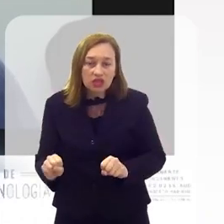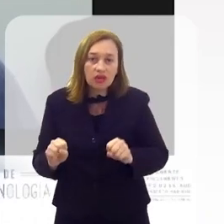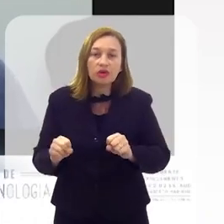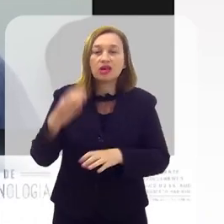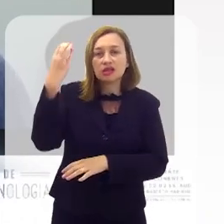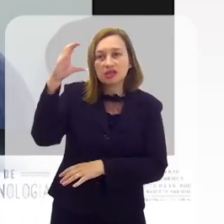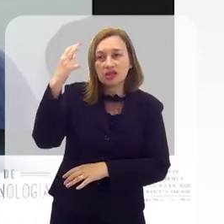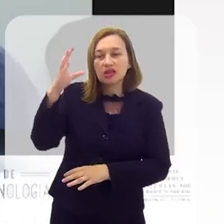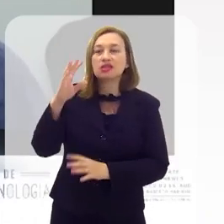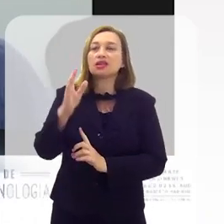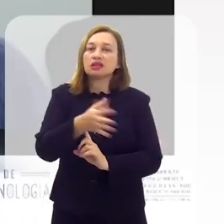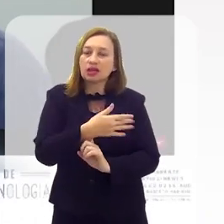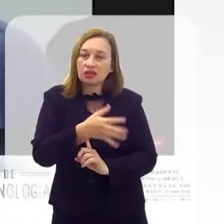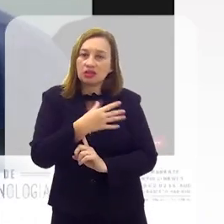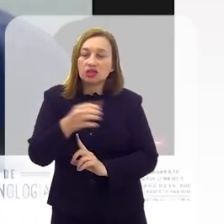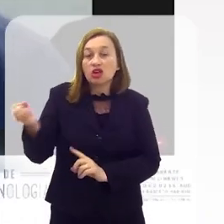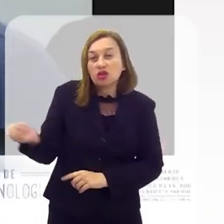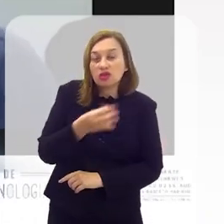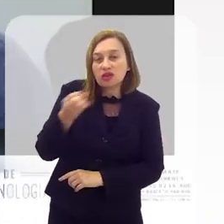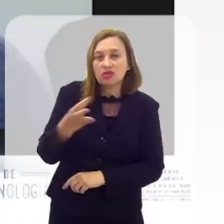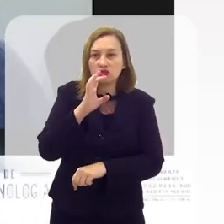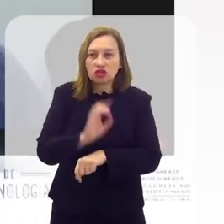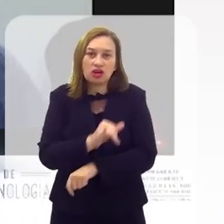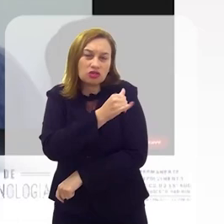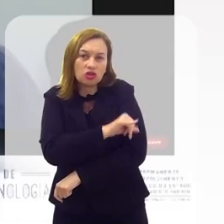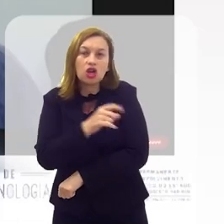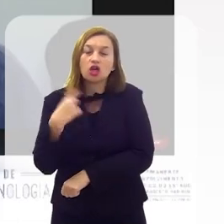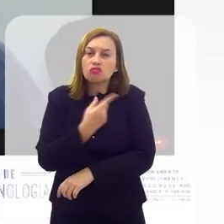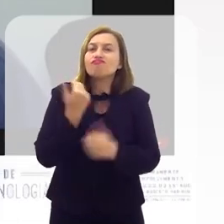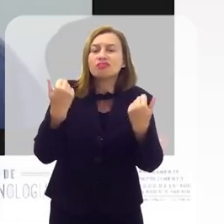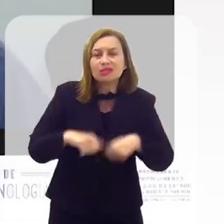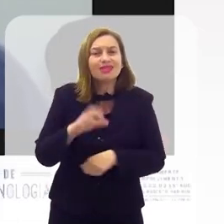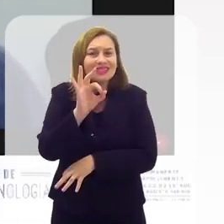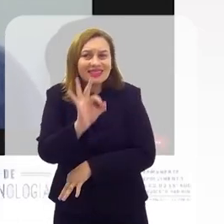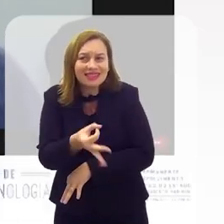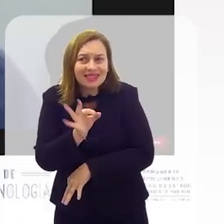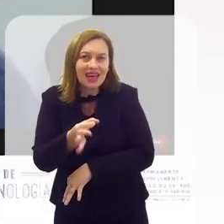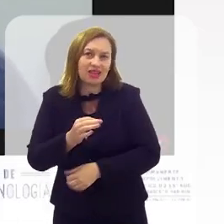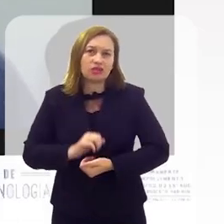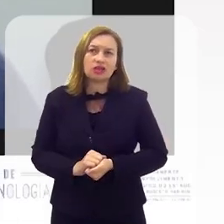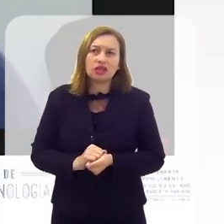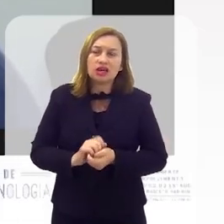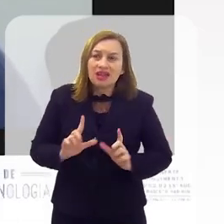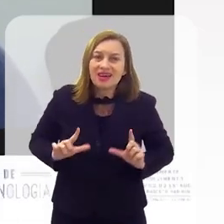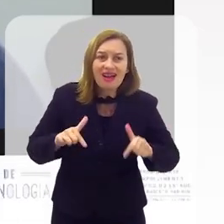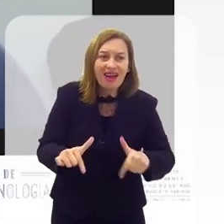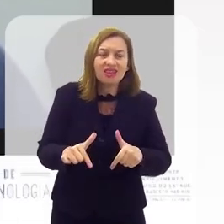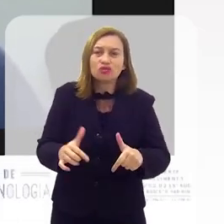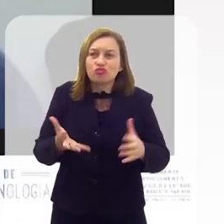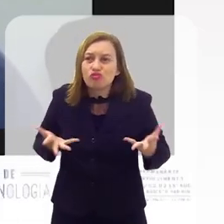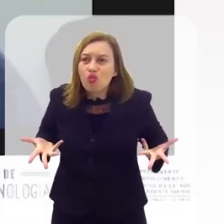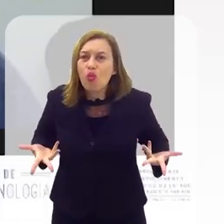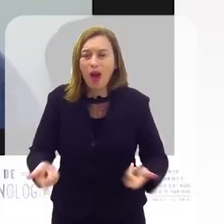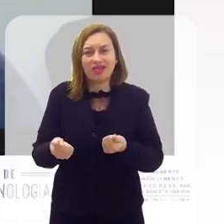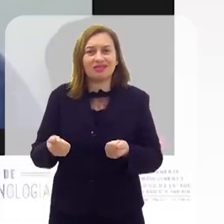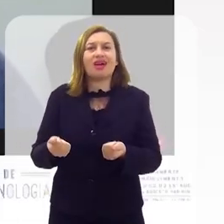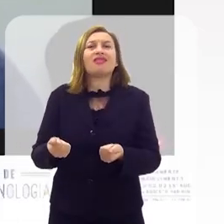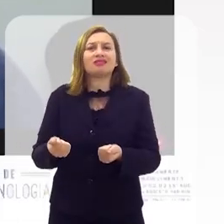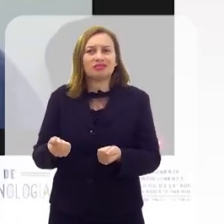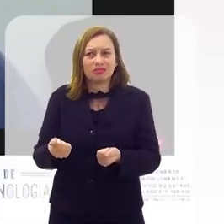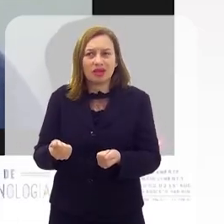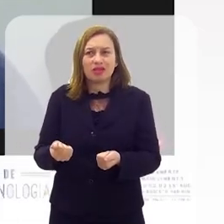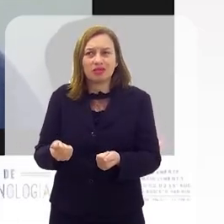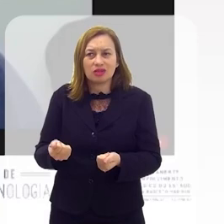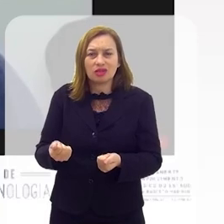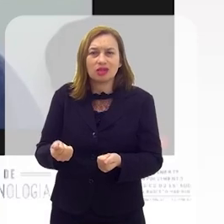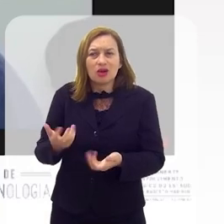Tutuco, ele propõe a criação do Sistema de Ciência e Tecnologia e Inovação do Estado do Rio de Janeiro. E nós precisamos, de fato, que isso